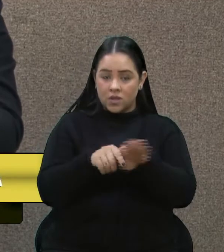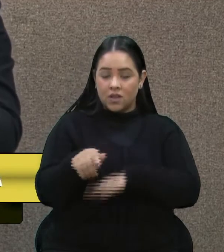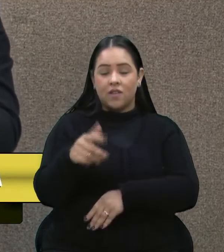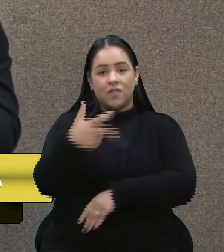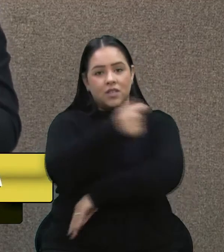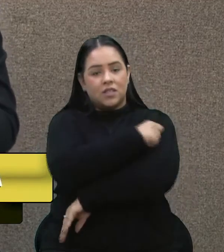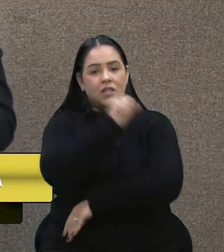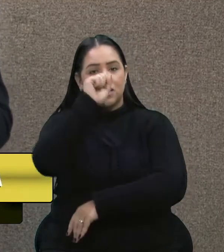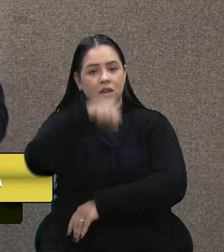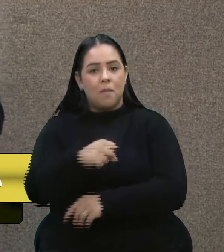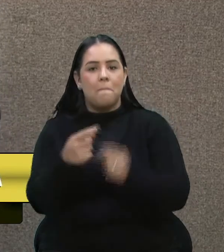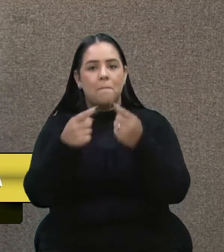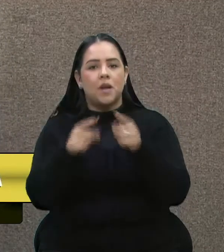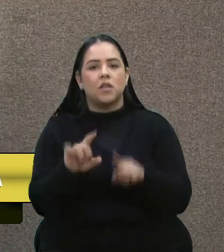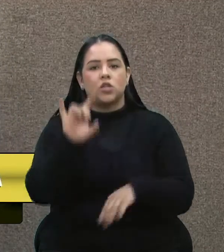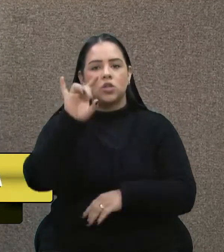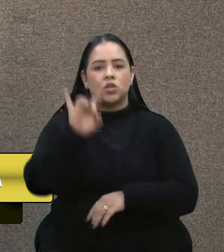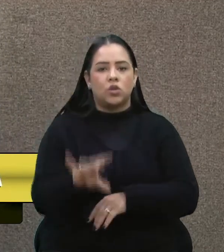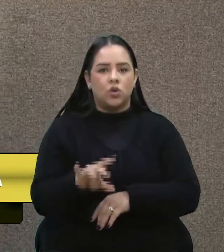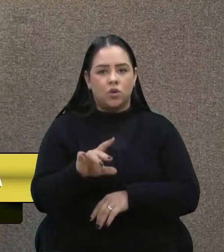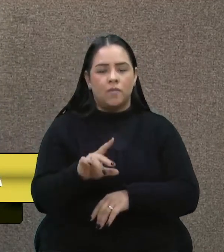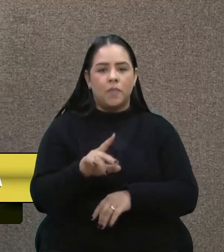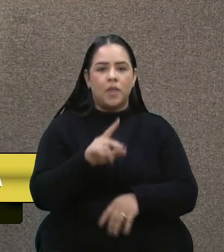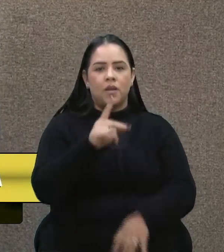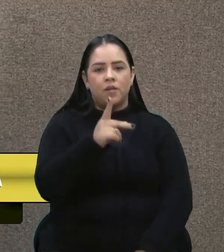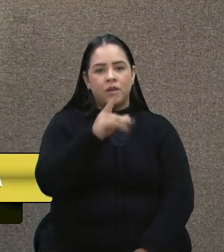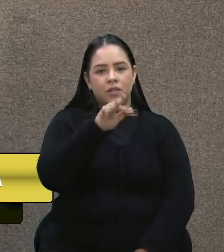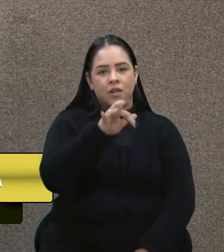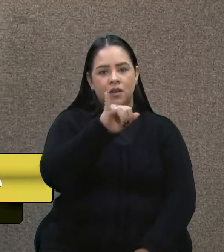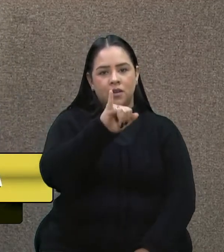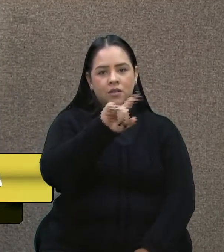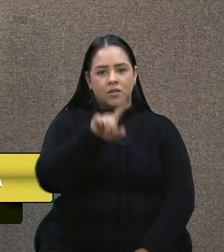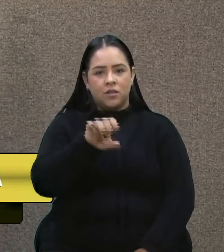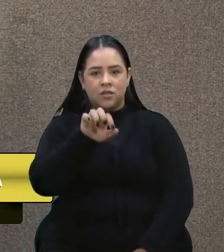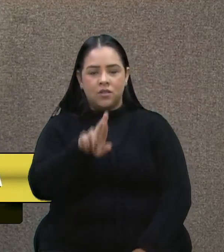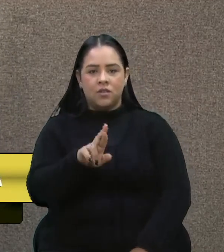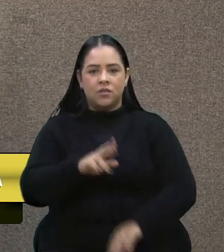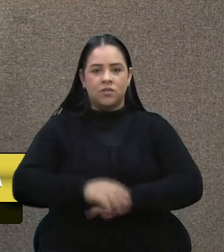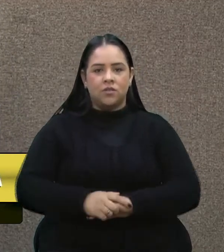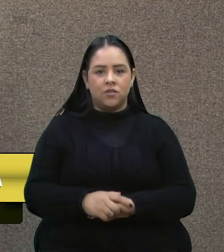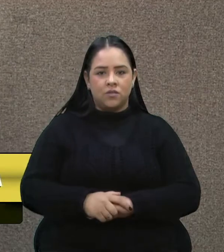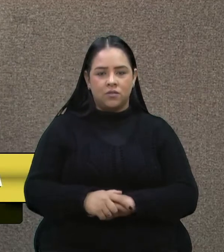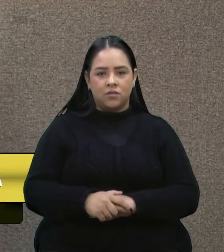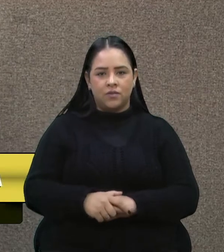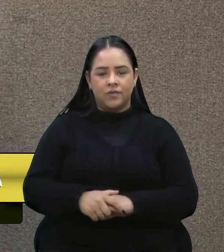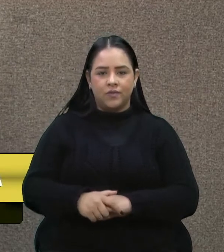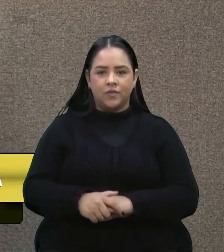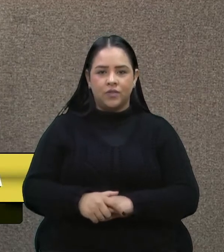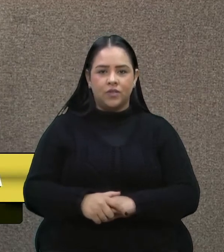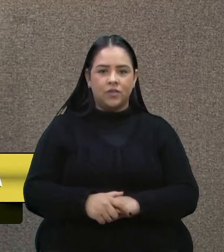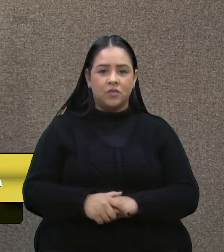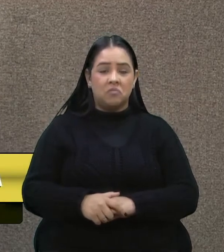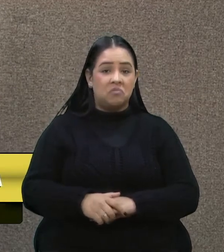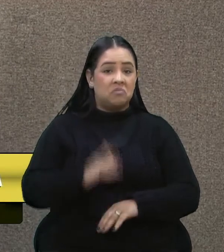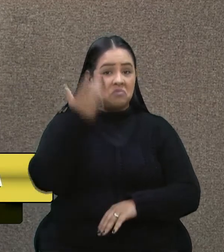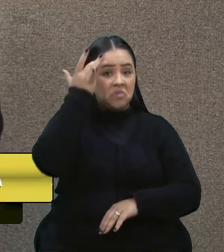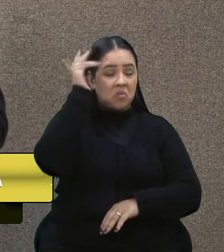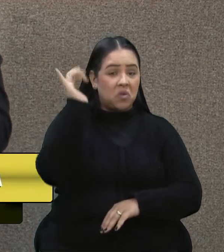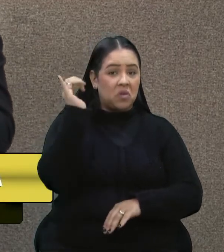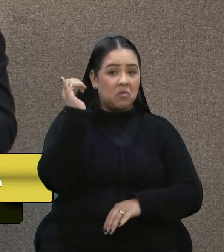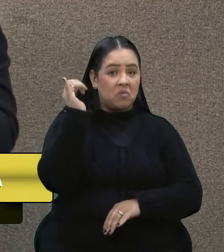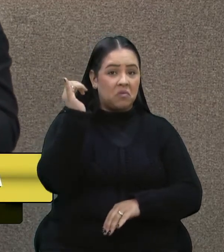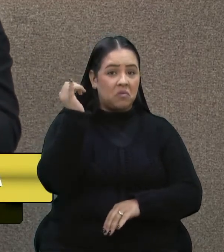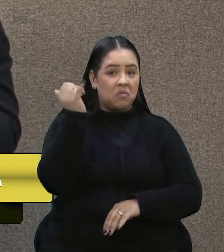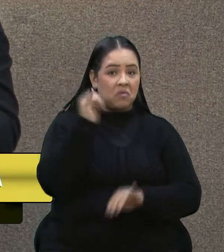sim, mas somente com a Janssen ou a Pfizer. Essa informação, infelizmente, hoje eu não vi ser